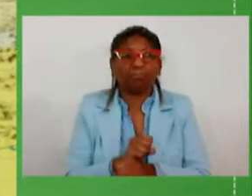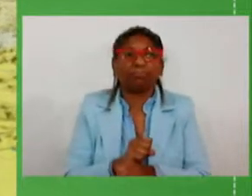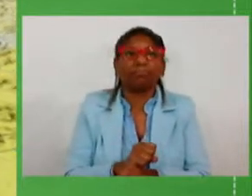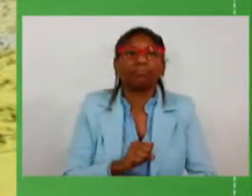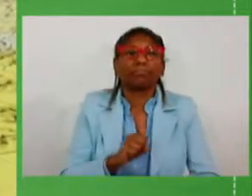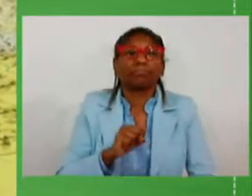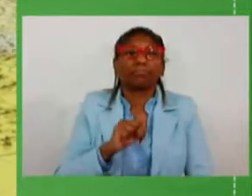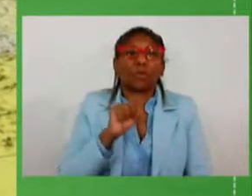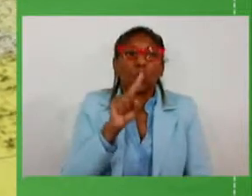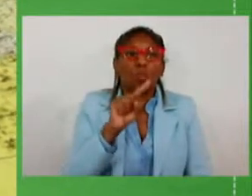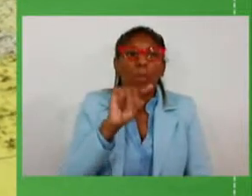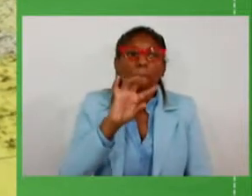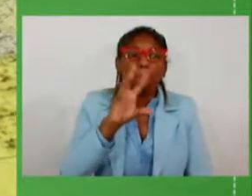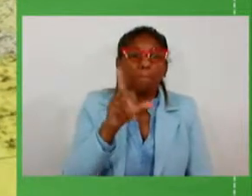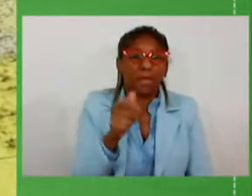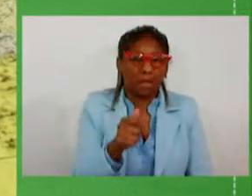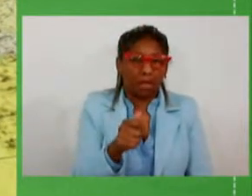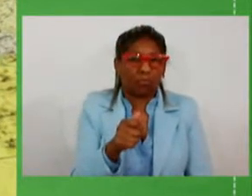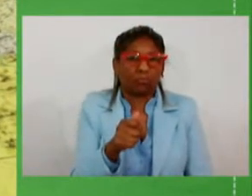projetos